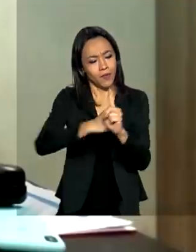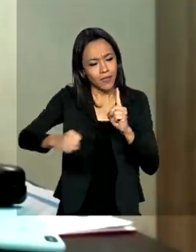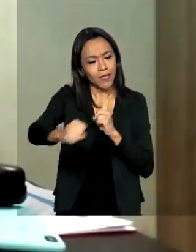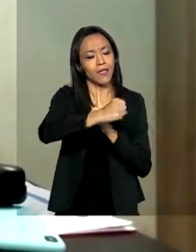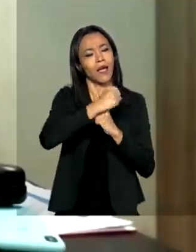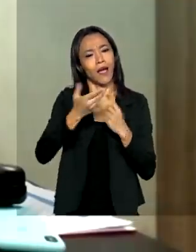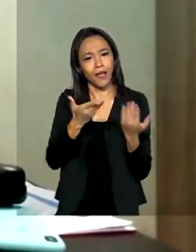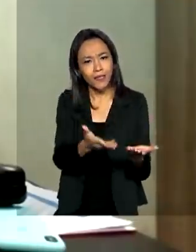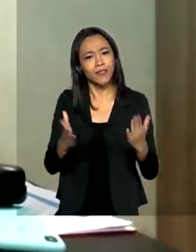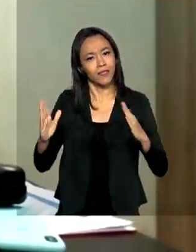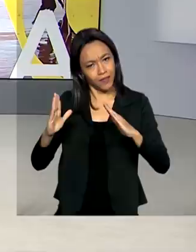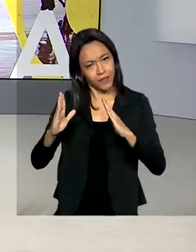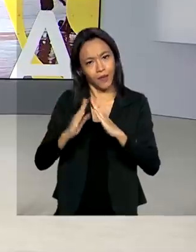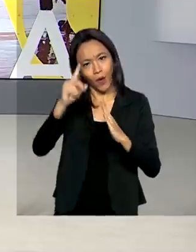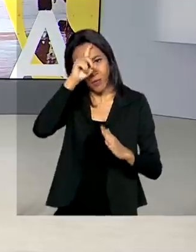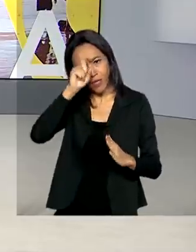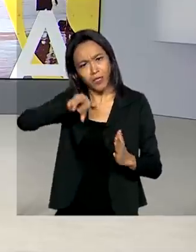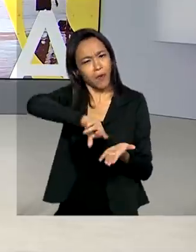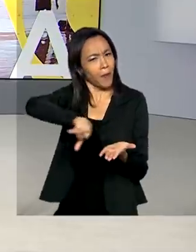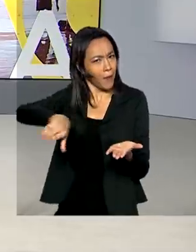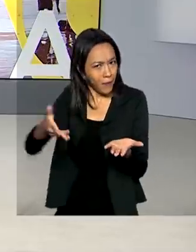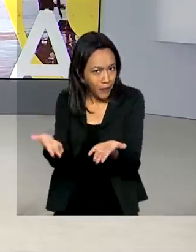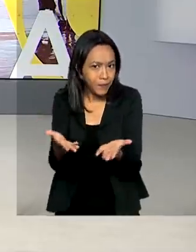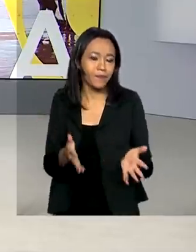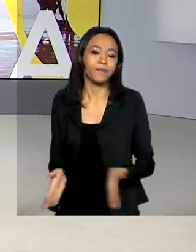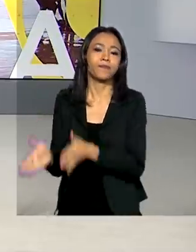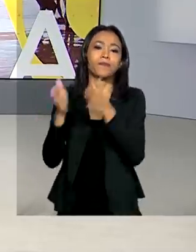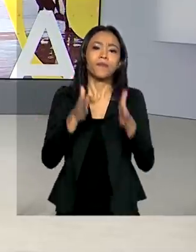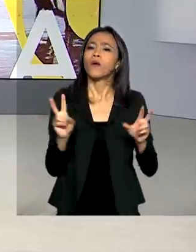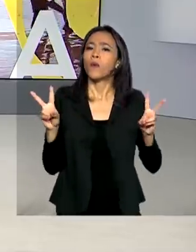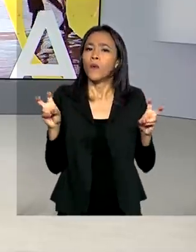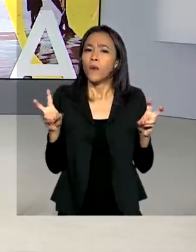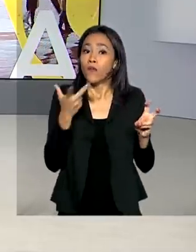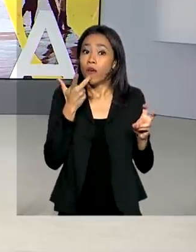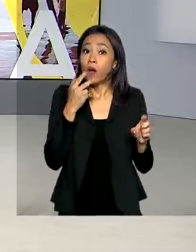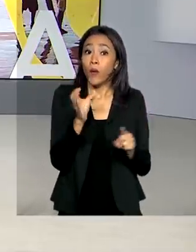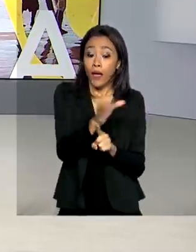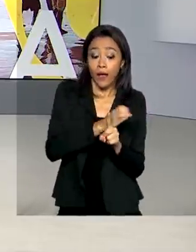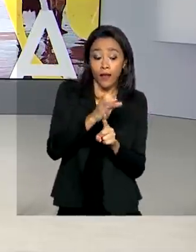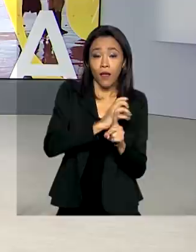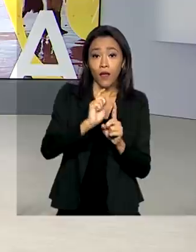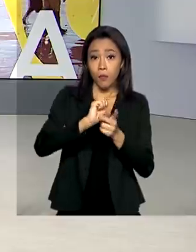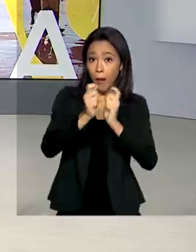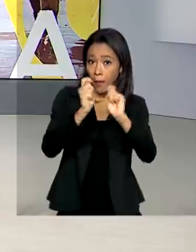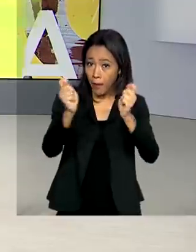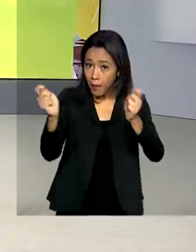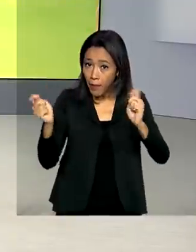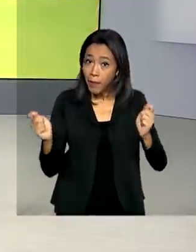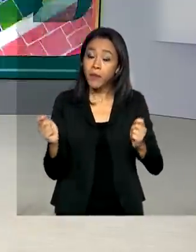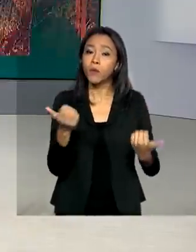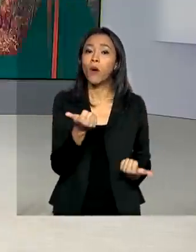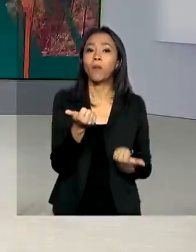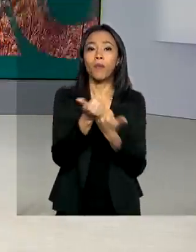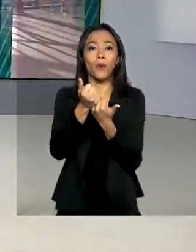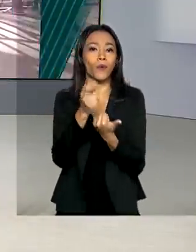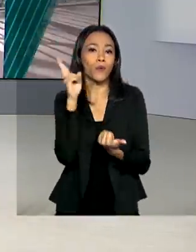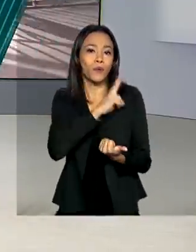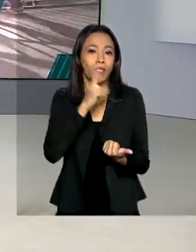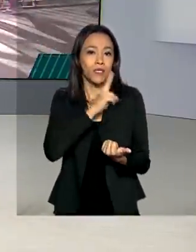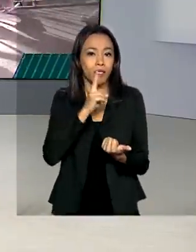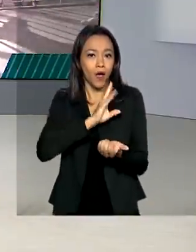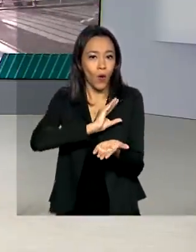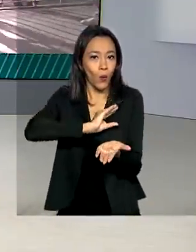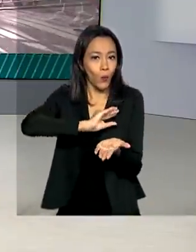o Ministério como um todo. E agora a gente fala sobre o calendário de pagamentos do auxílio emergencial de 600 reais.